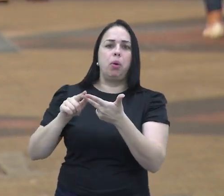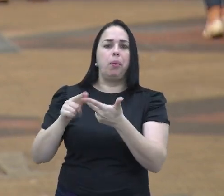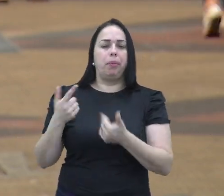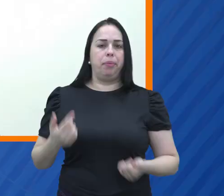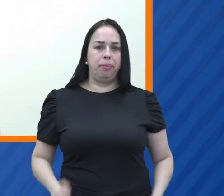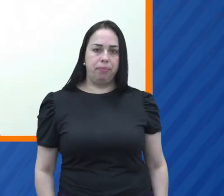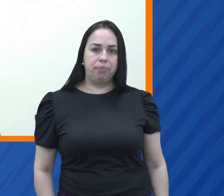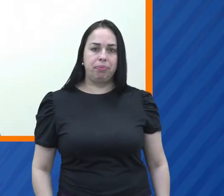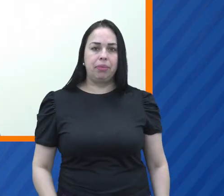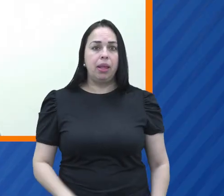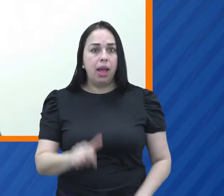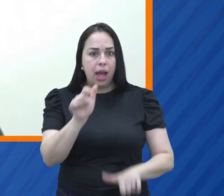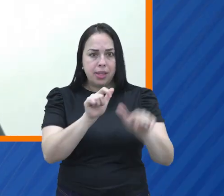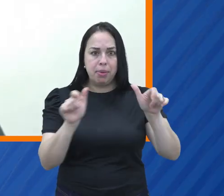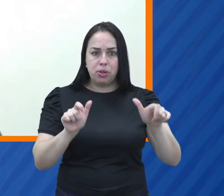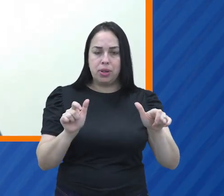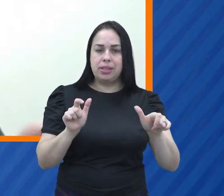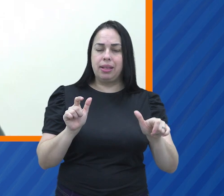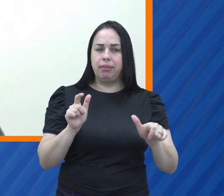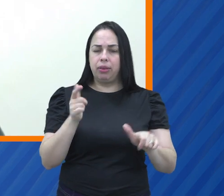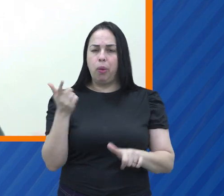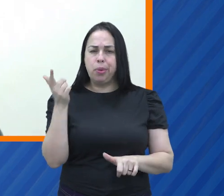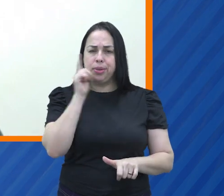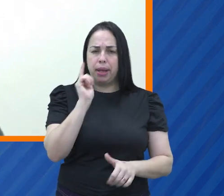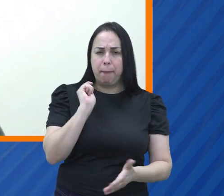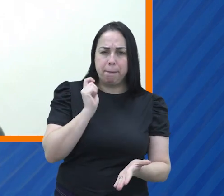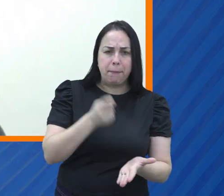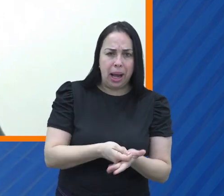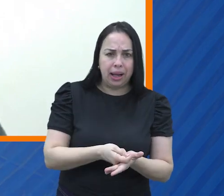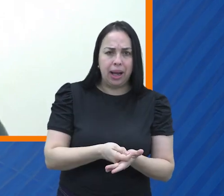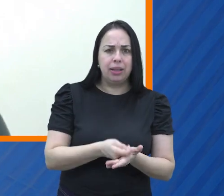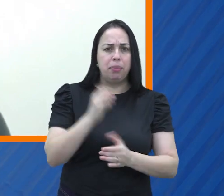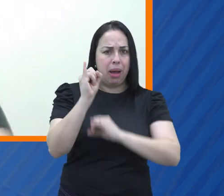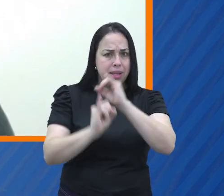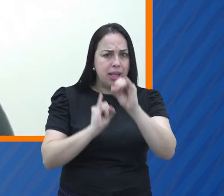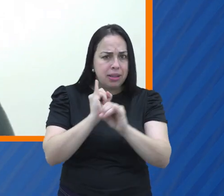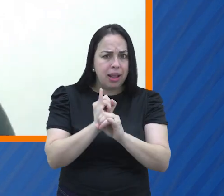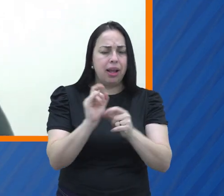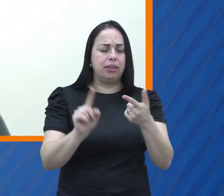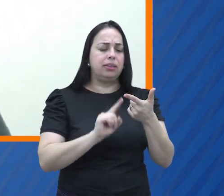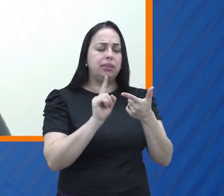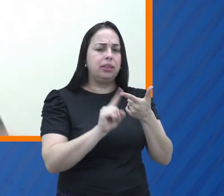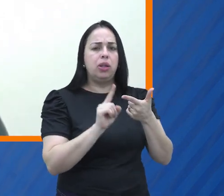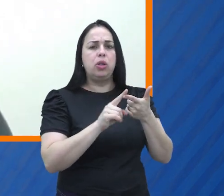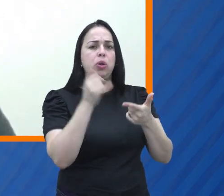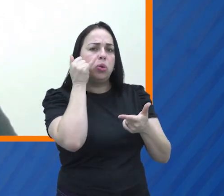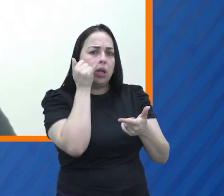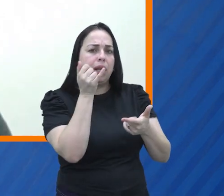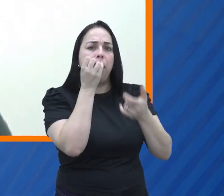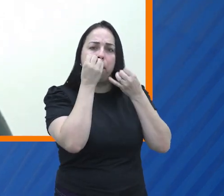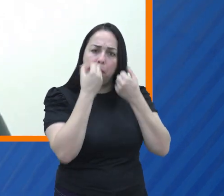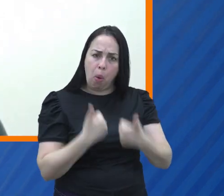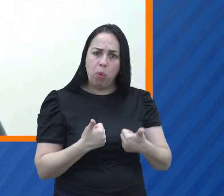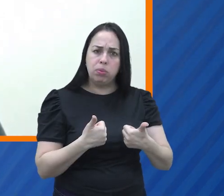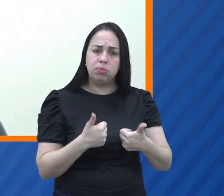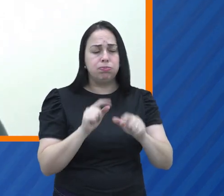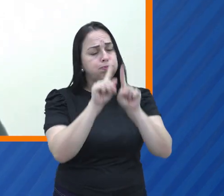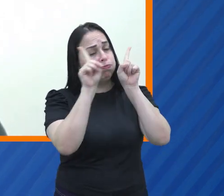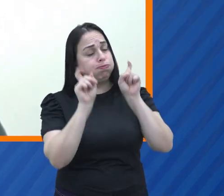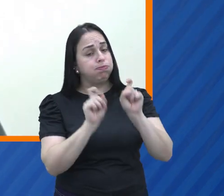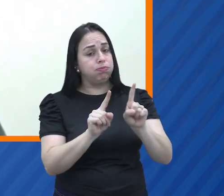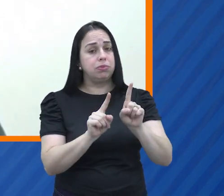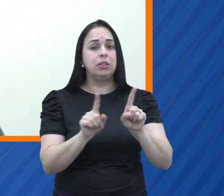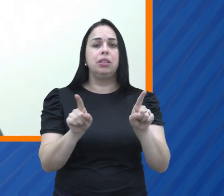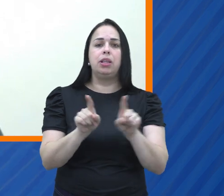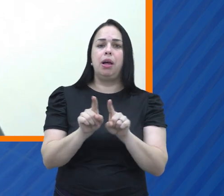essenciais. Será que as pessoas têm os recursos financeiros necessários para ter os dispositivos e a conexão adequada às necessidades que elas